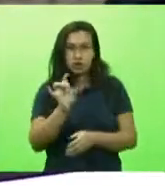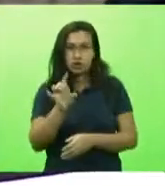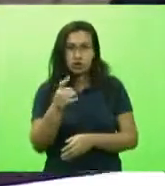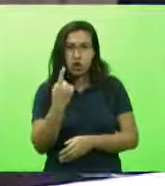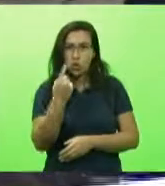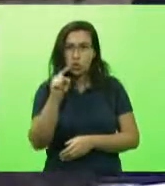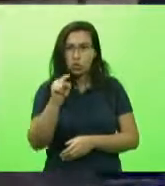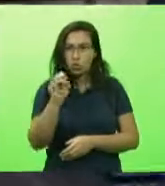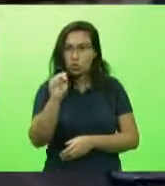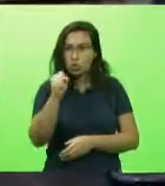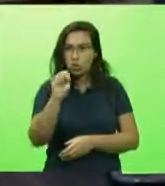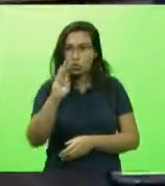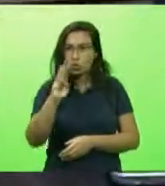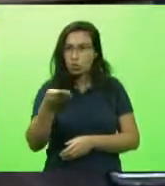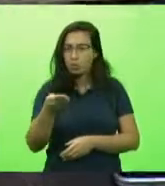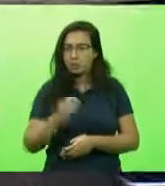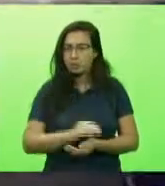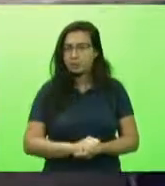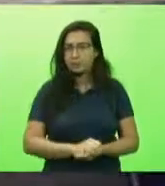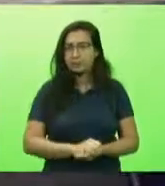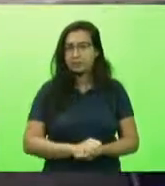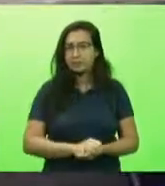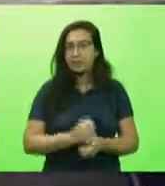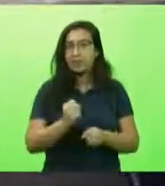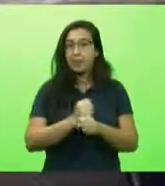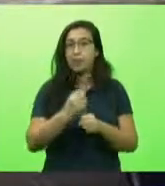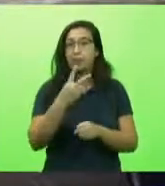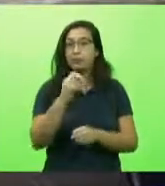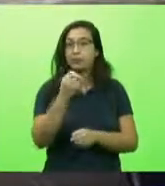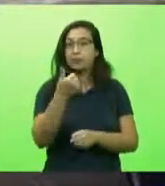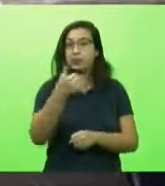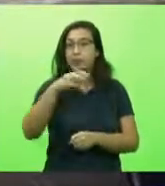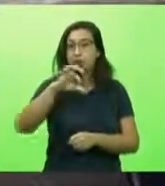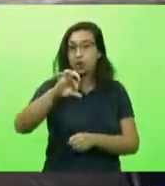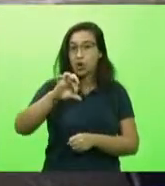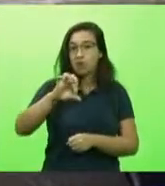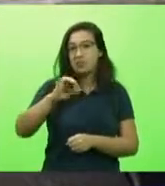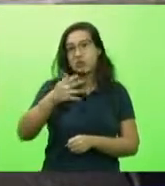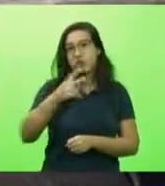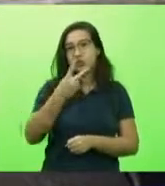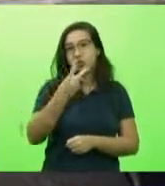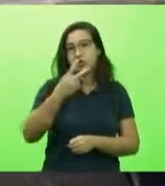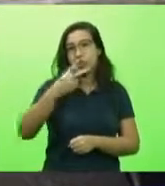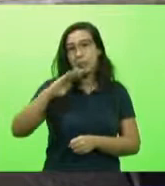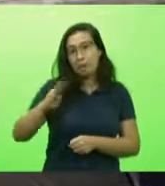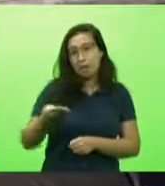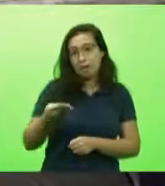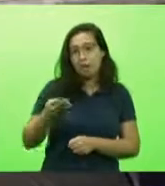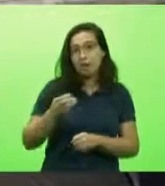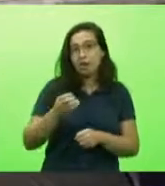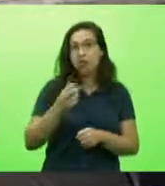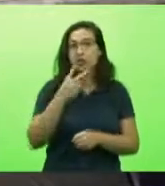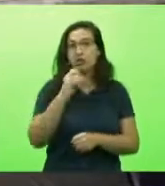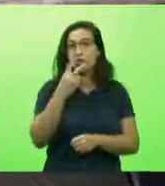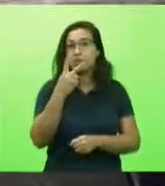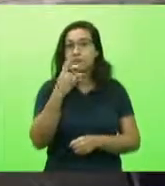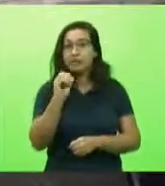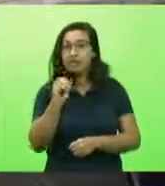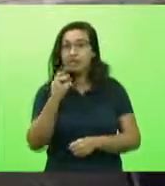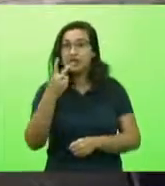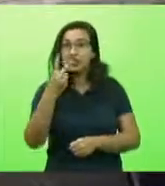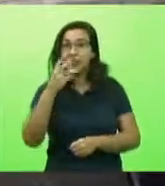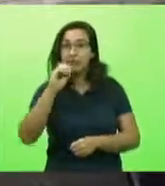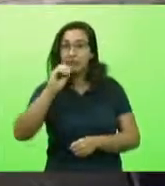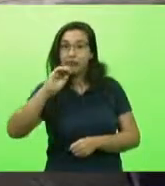,8. Em 2019, foi cerca de 2 bilhões de reais. Em 2020, 20 bilhões de reais. Ou seja,